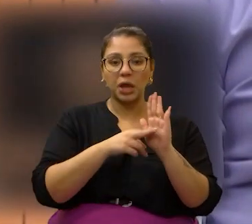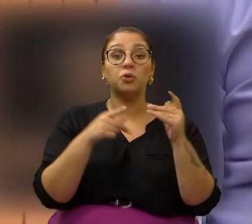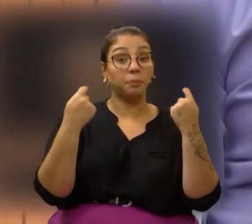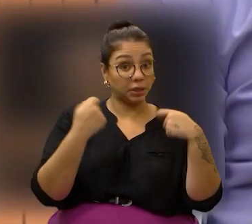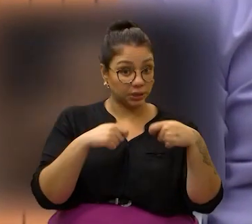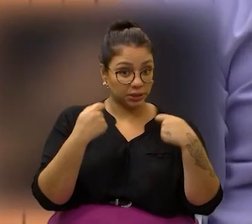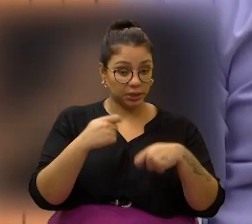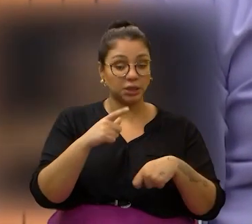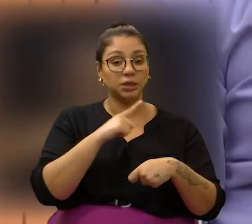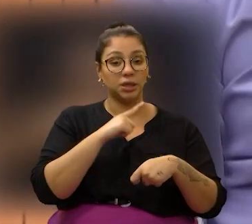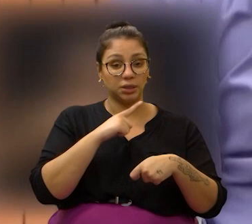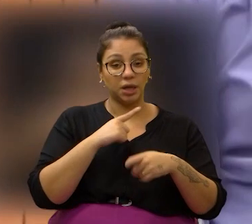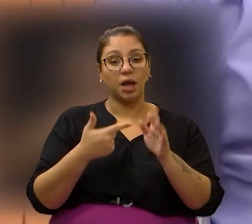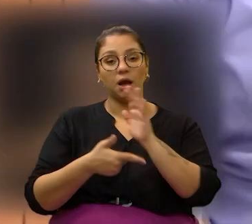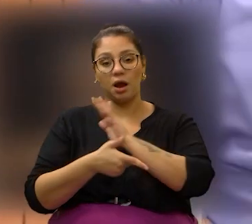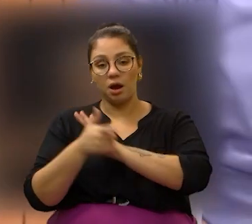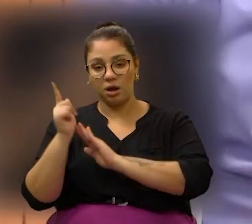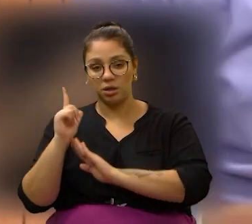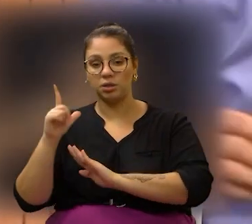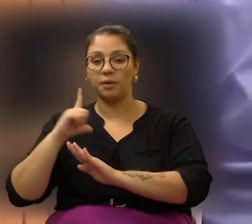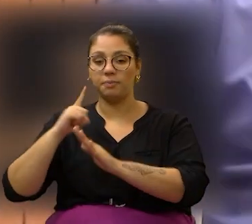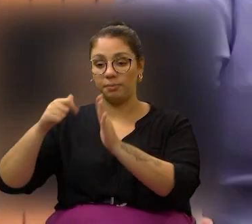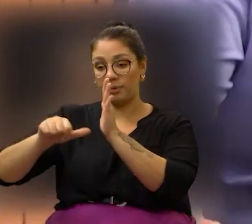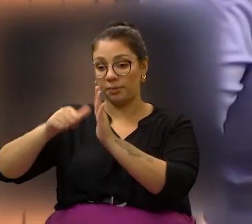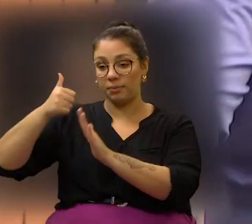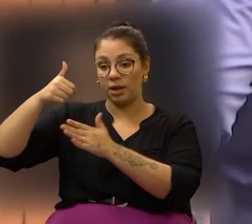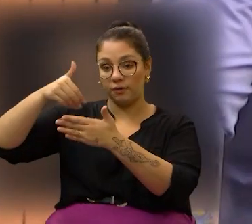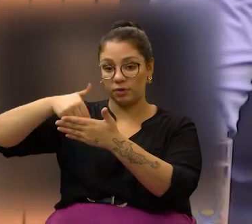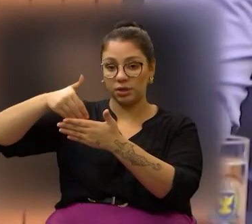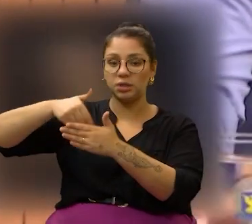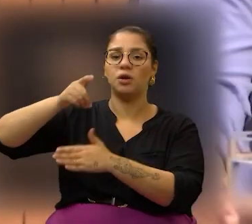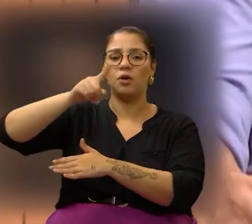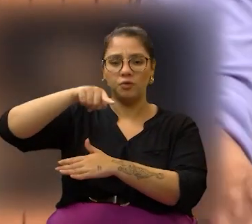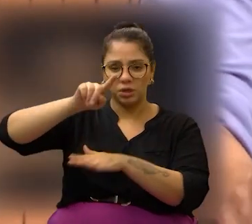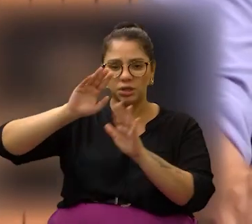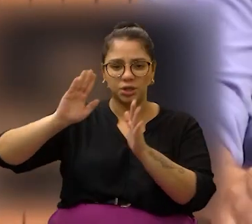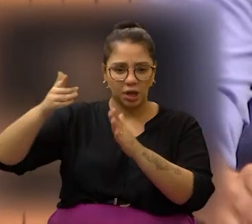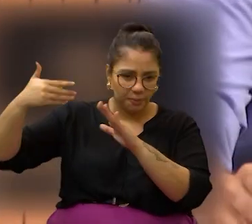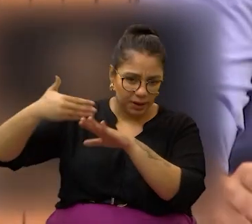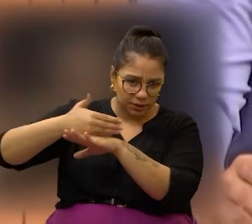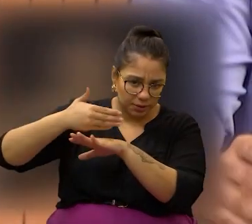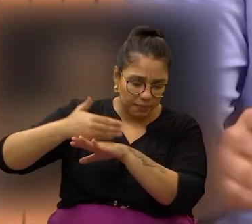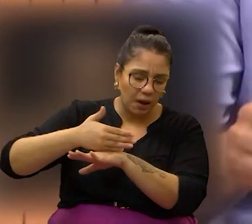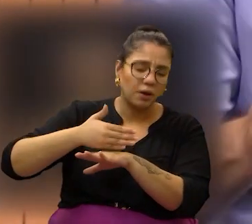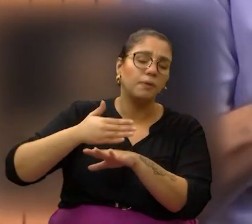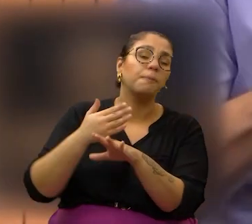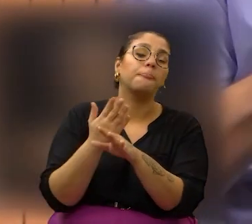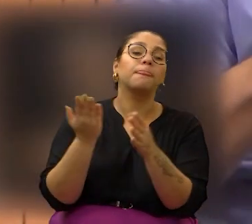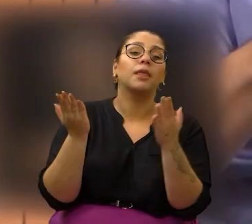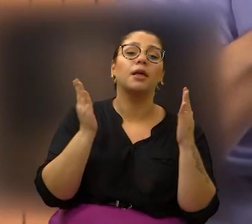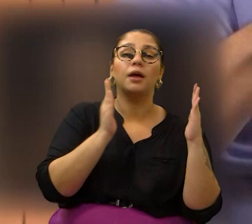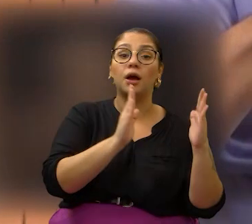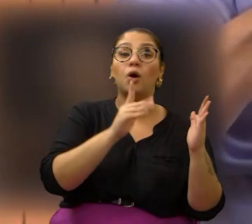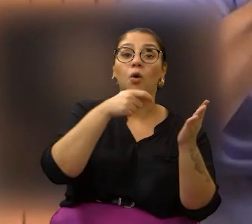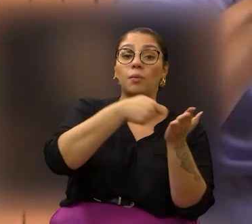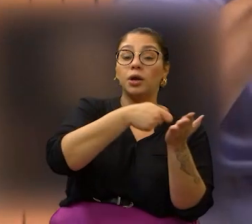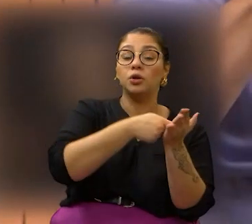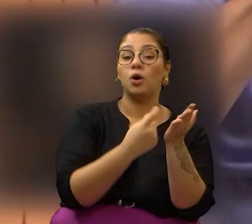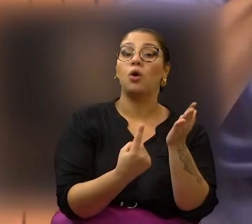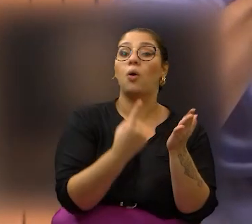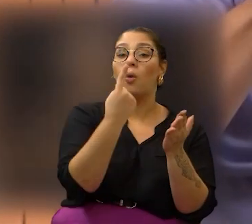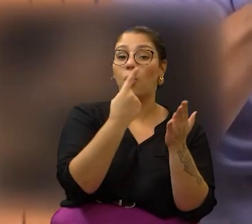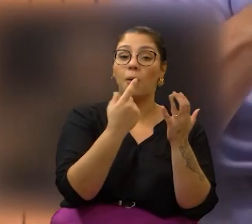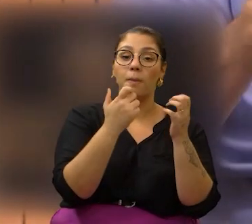é regimento da casa, o projeto de lei, ele passa por uma primeira votação, como muitos de vocês participaram, e ela é